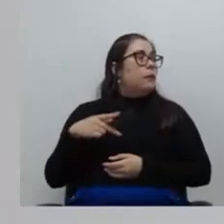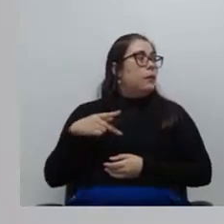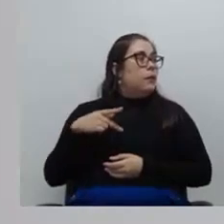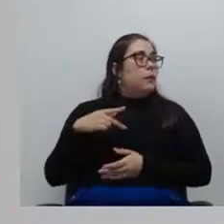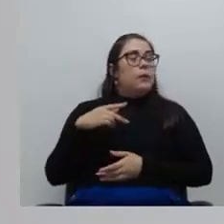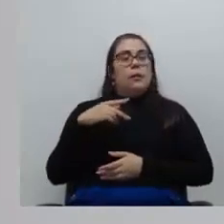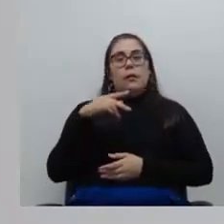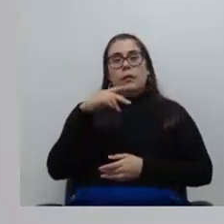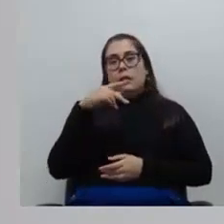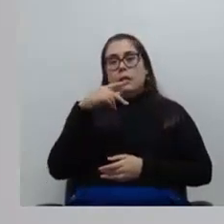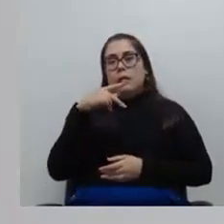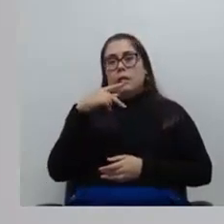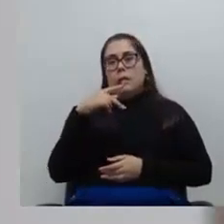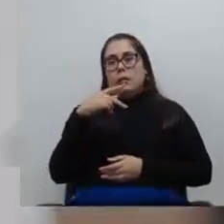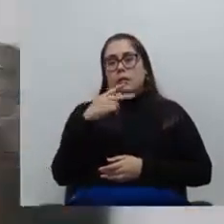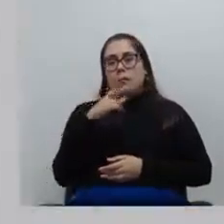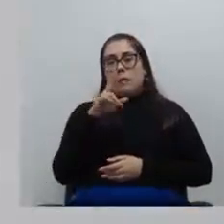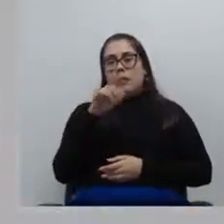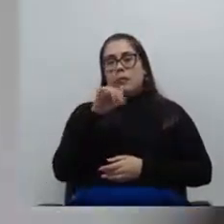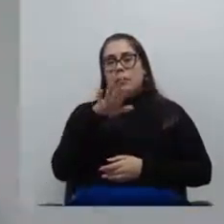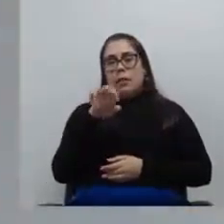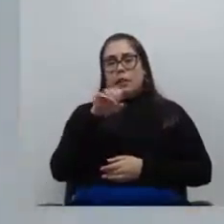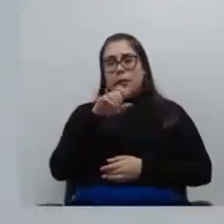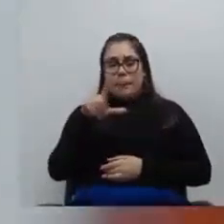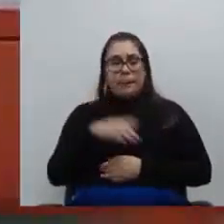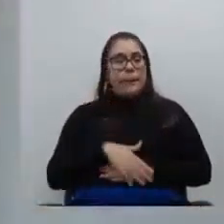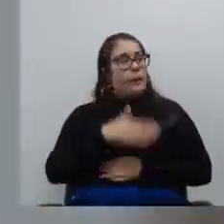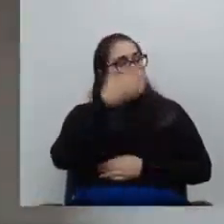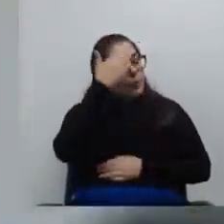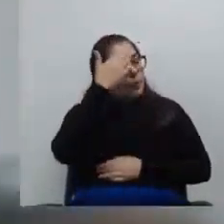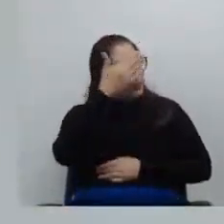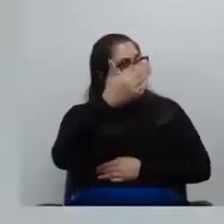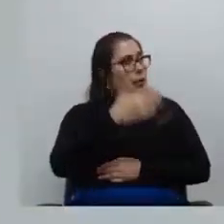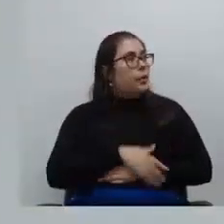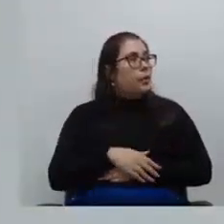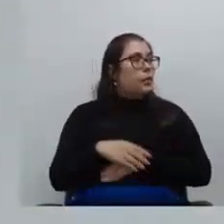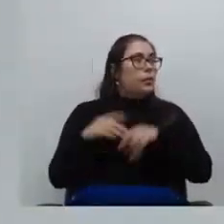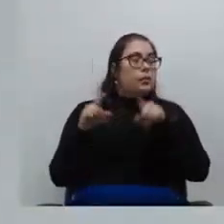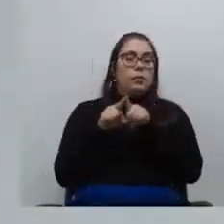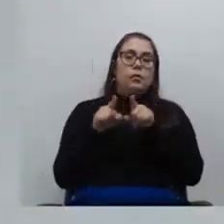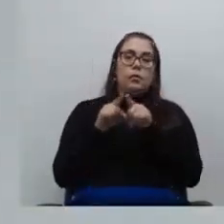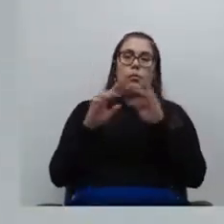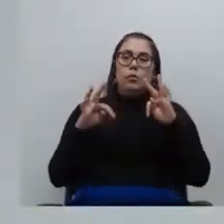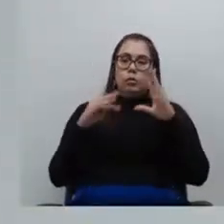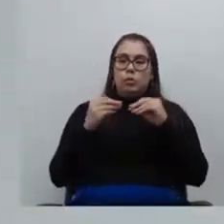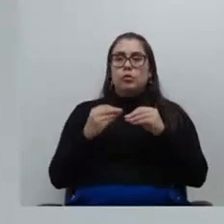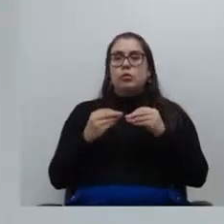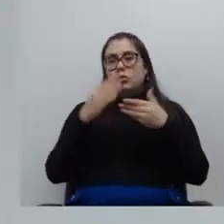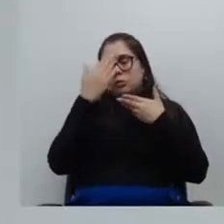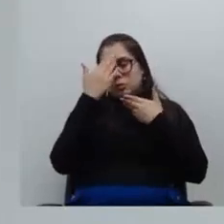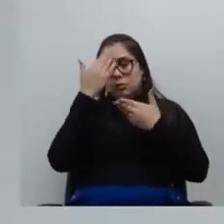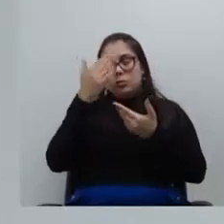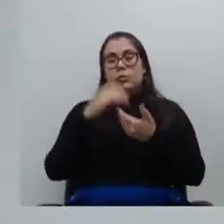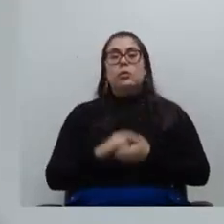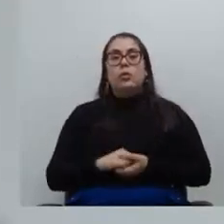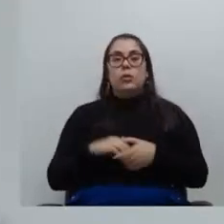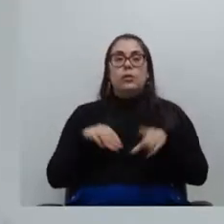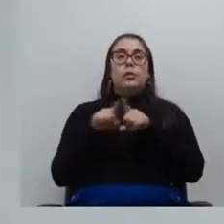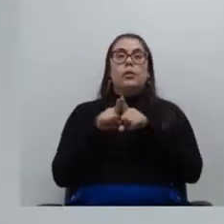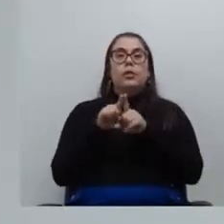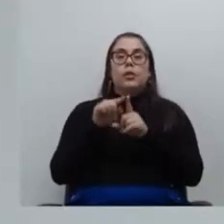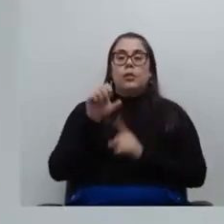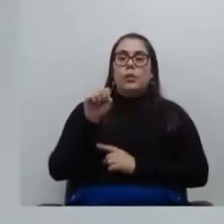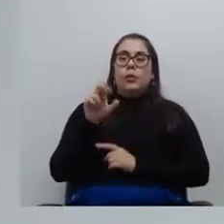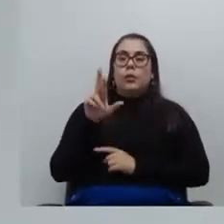Rafael Galati Sábio com a palavra obrigado presidente bom dia bom dia a todos e todas saudar especialmente nossa conselheira